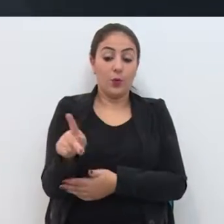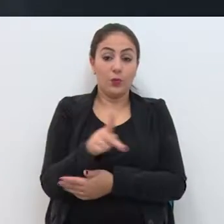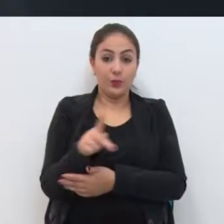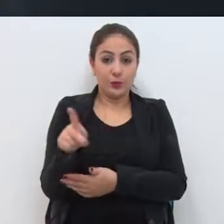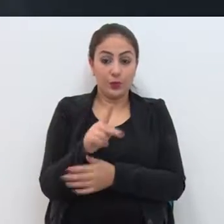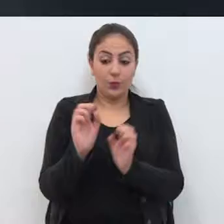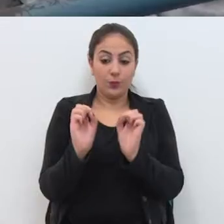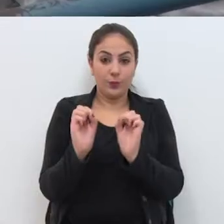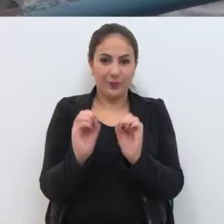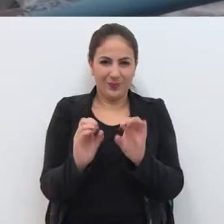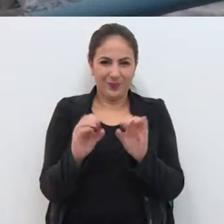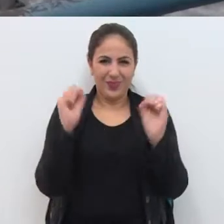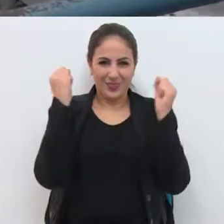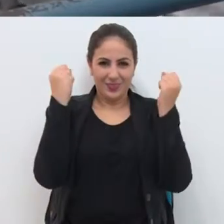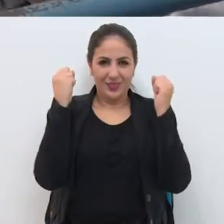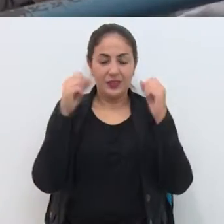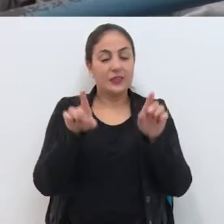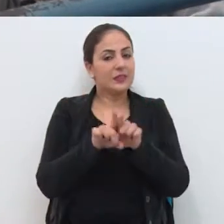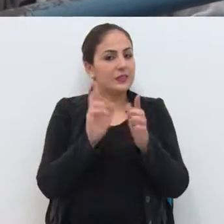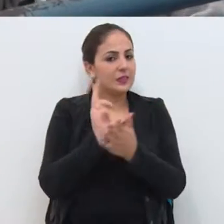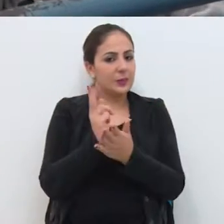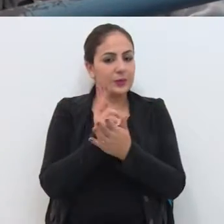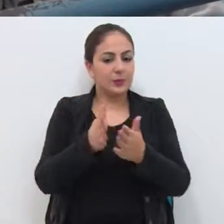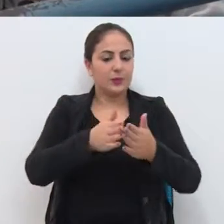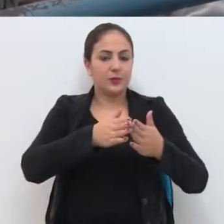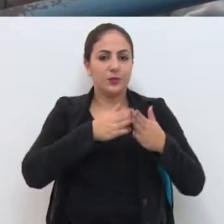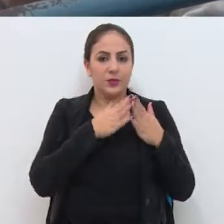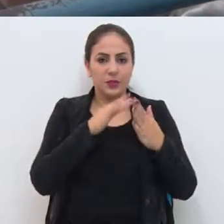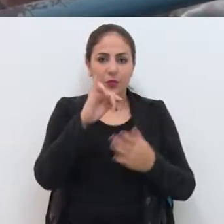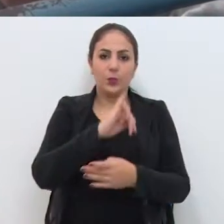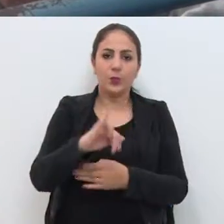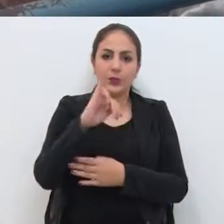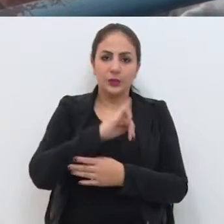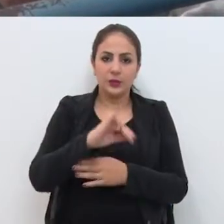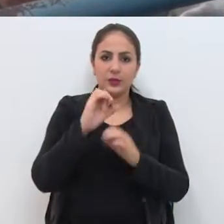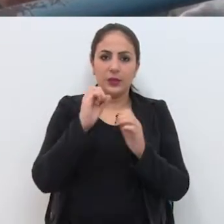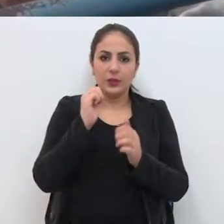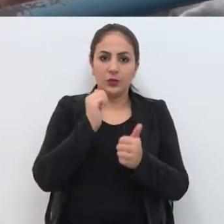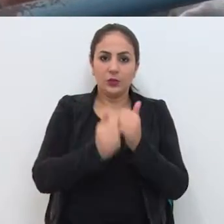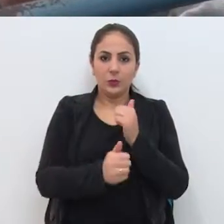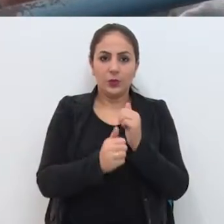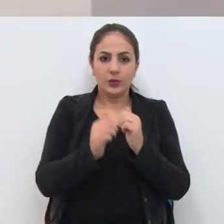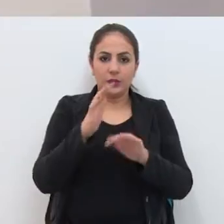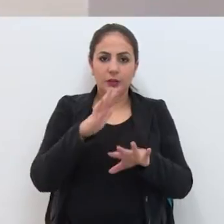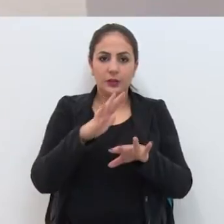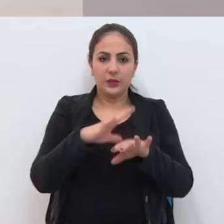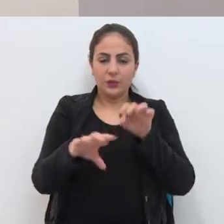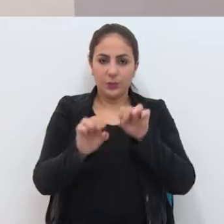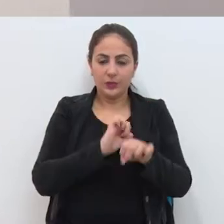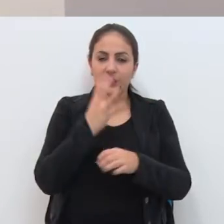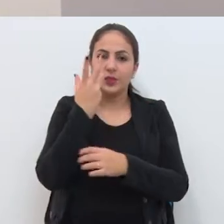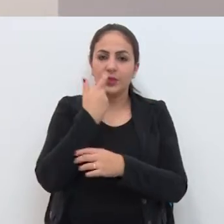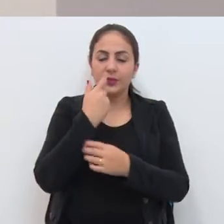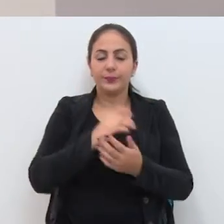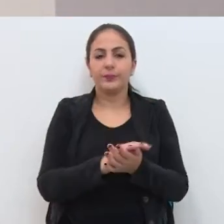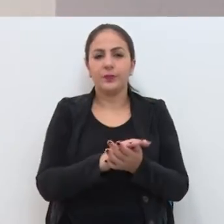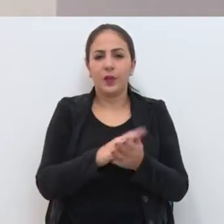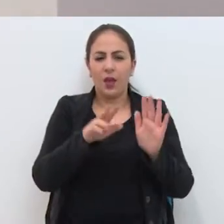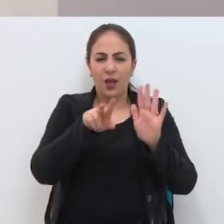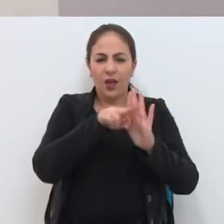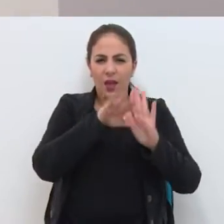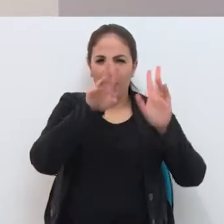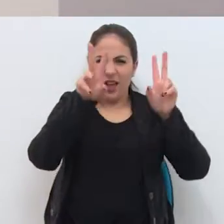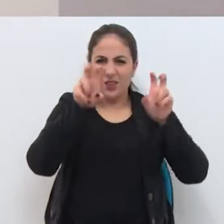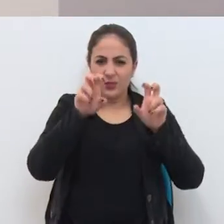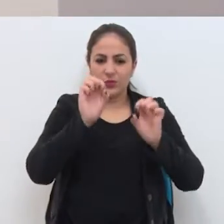educação física Sempre defendeu a importância do esporte Na formação das crianças Quando se trata da pauta educação